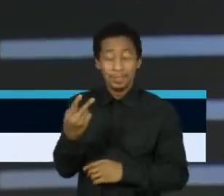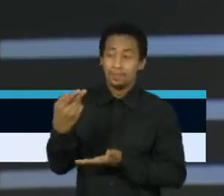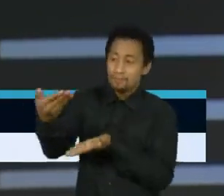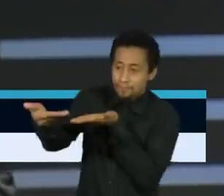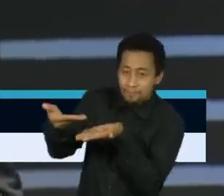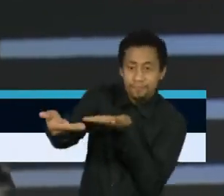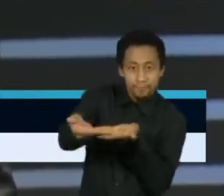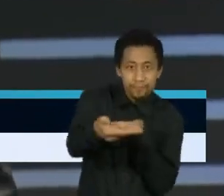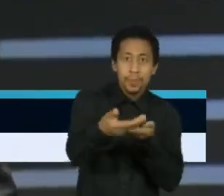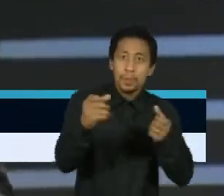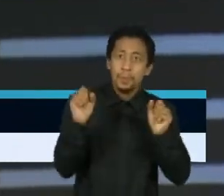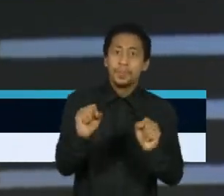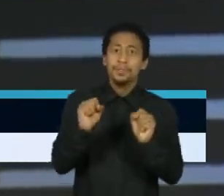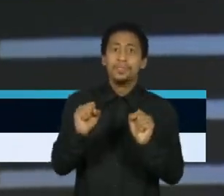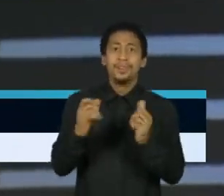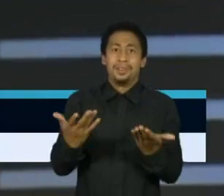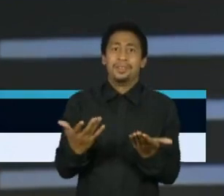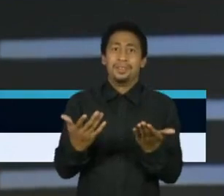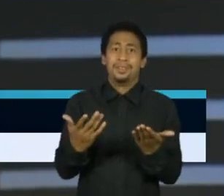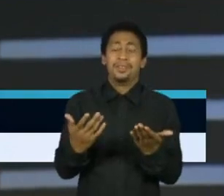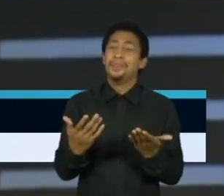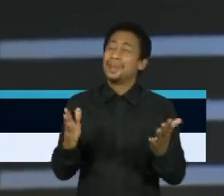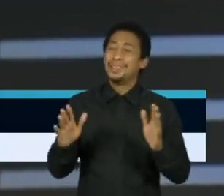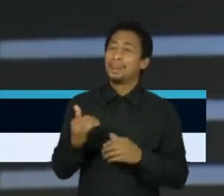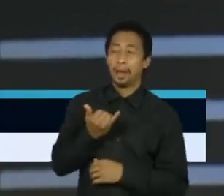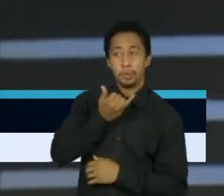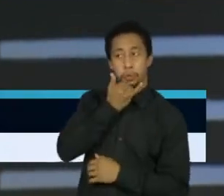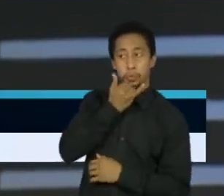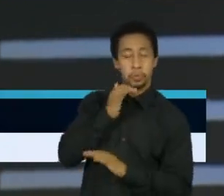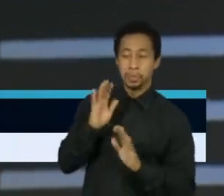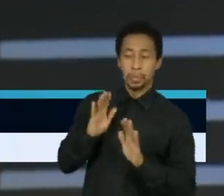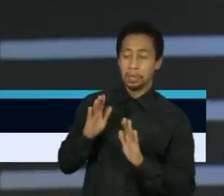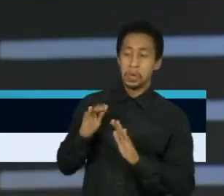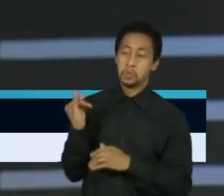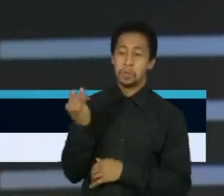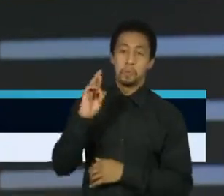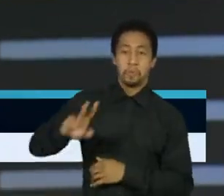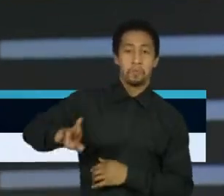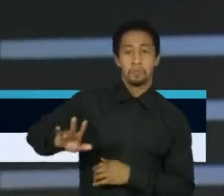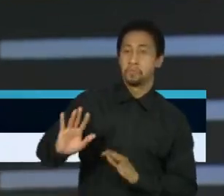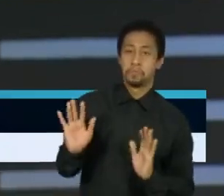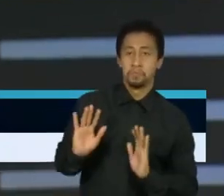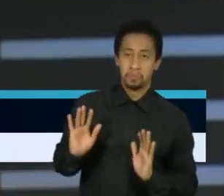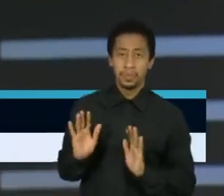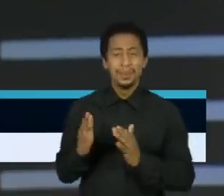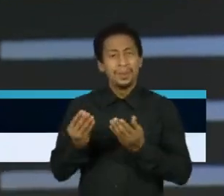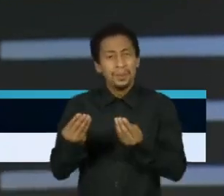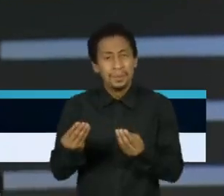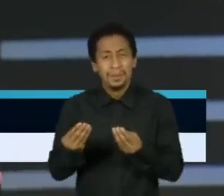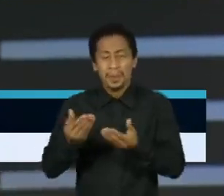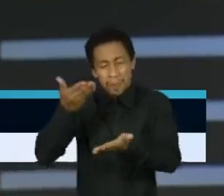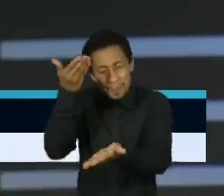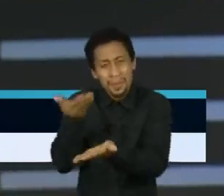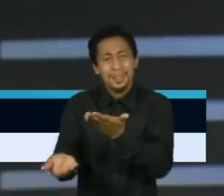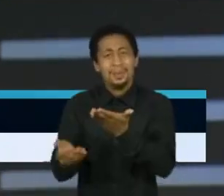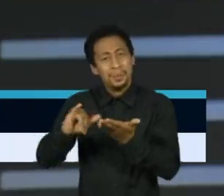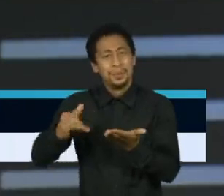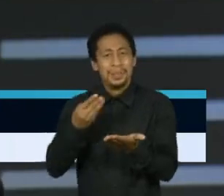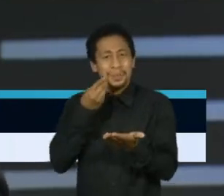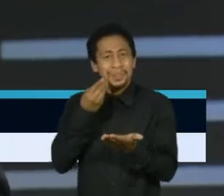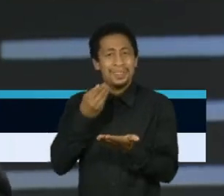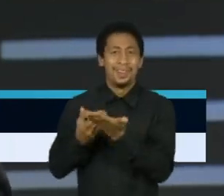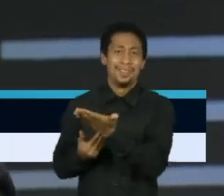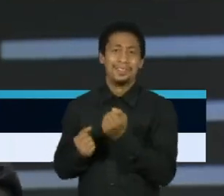vantagem, do que chegar lá negando que esse é um tema relevante. A gente perdeu uma oportunidade, independente das pressões